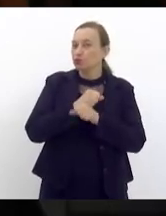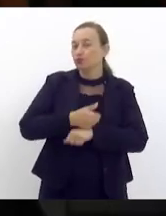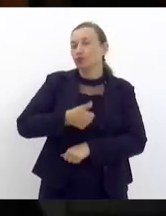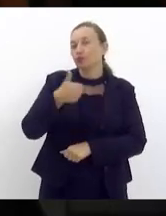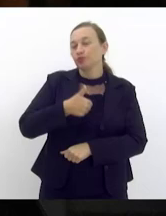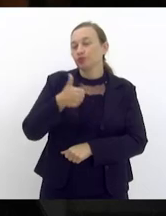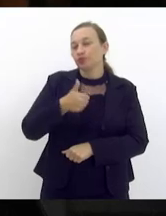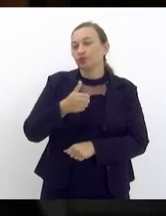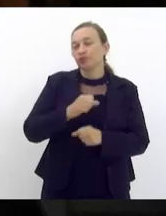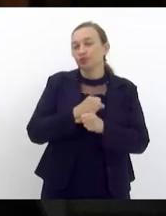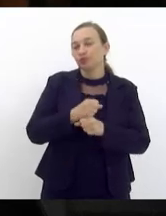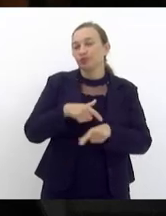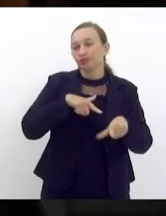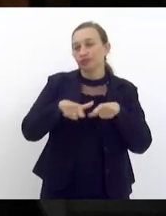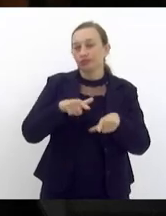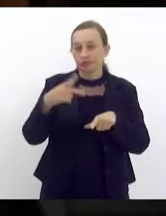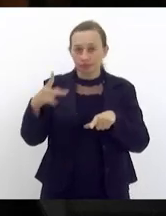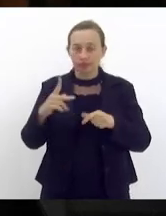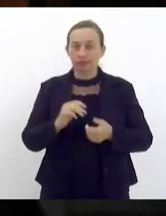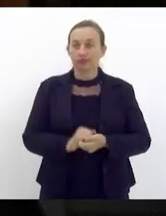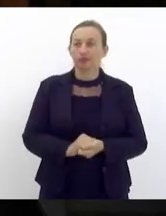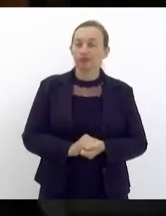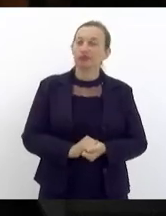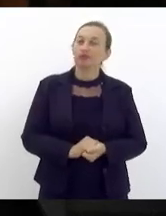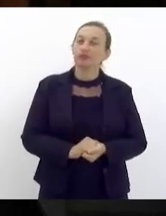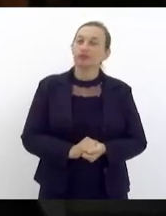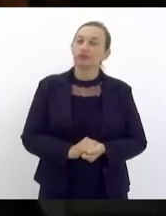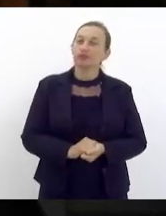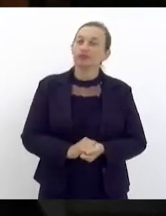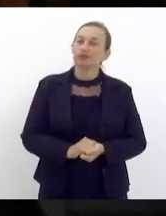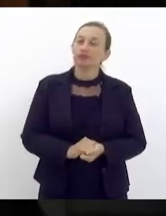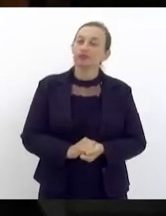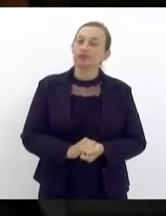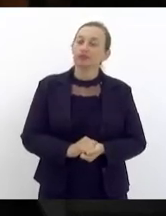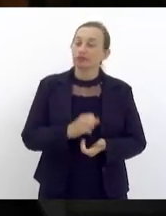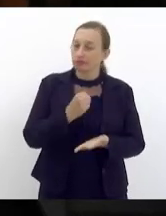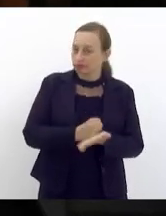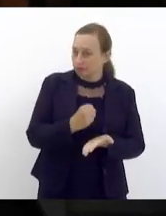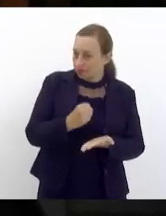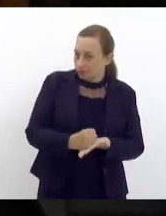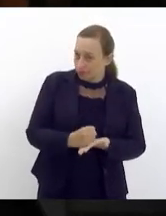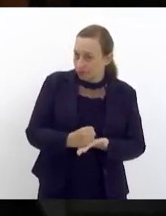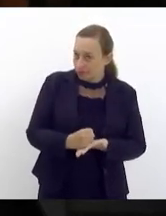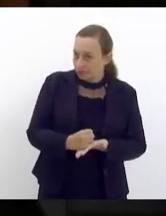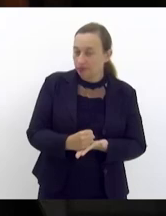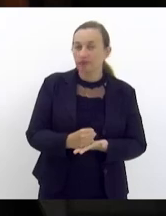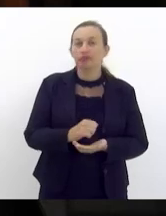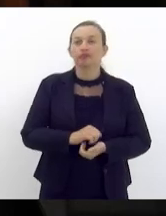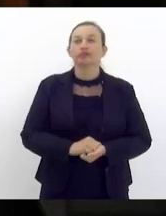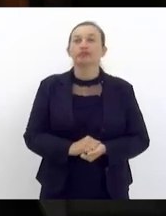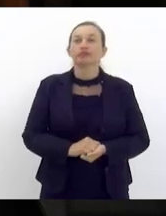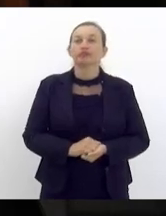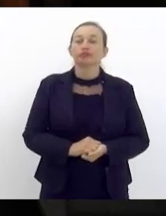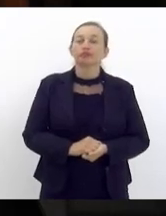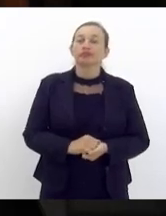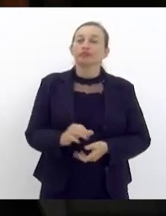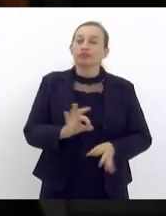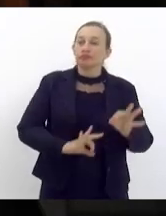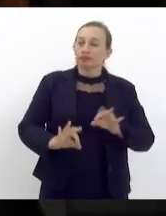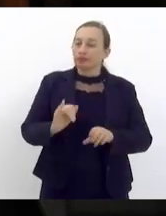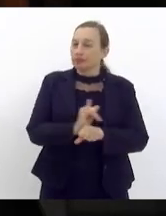ano de gestão dele ele contratou para uma consultoria um plano